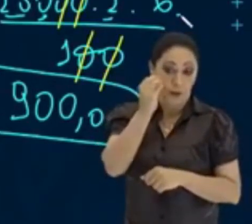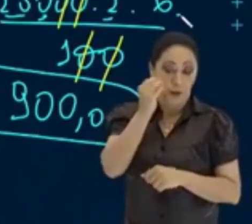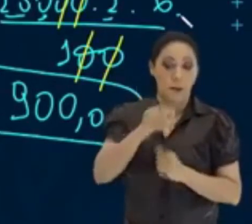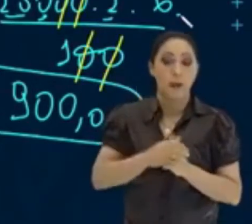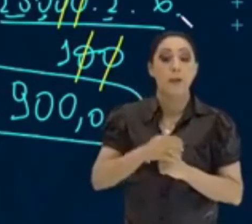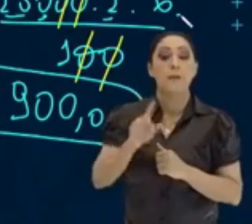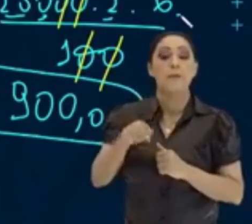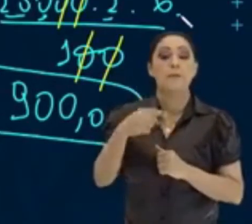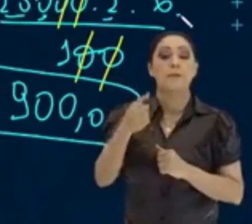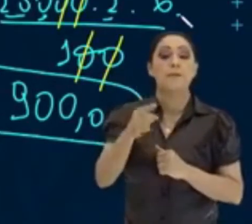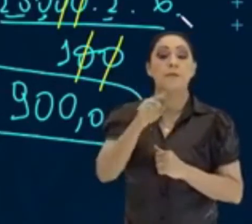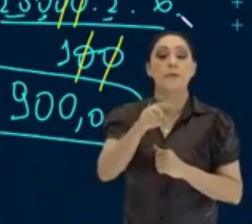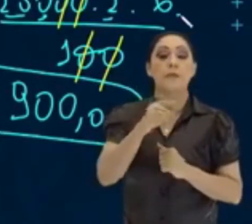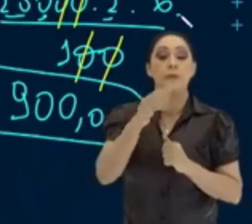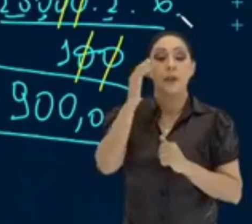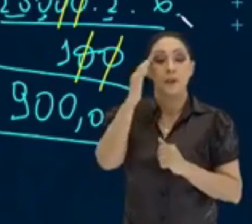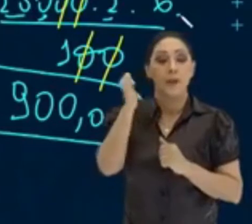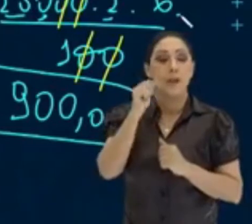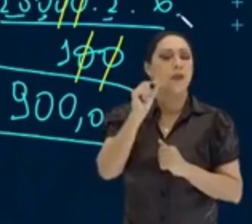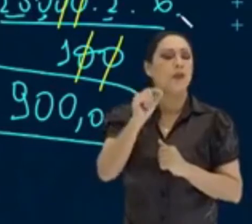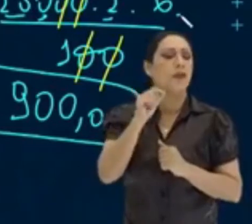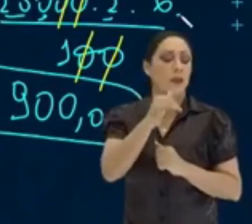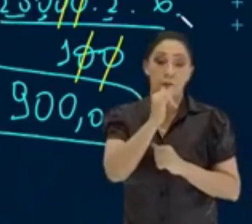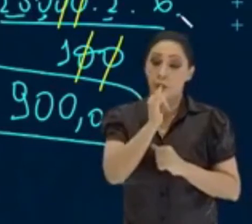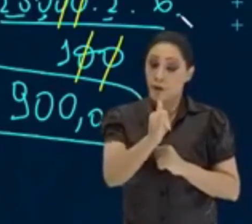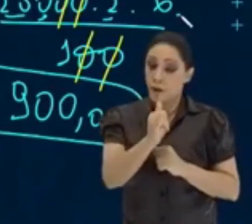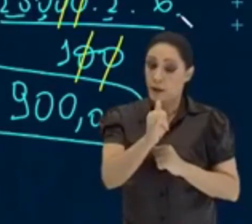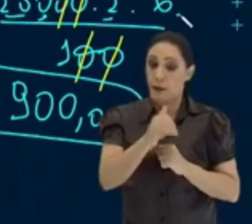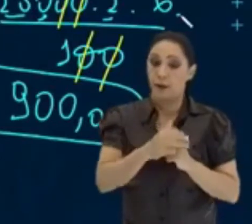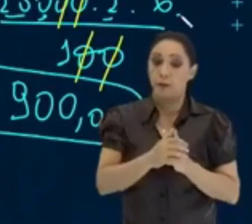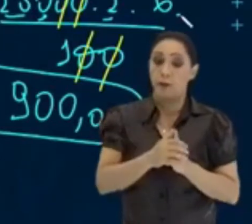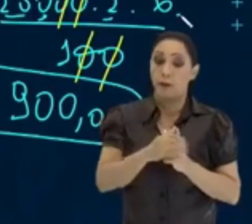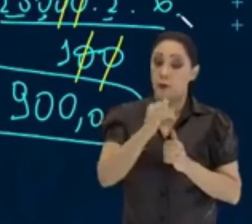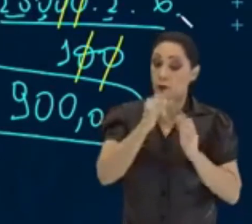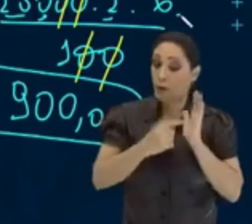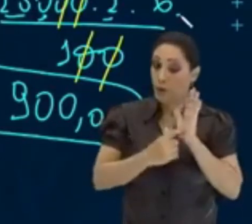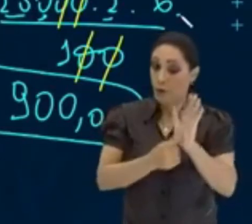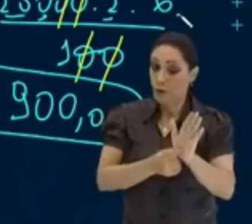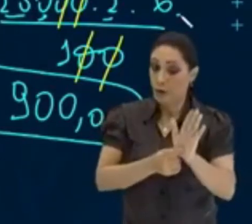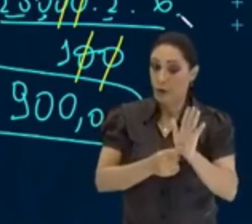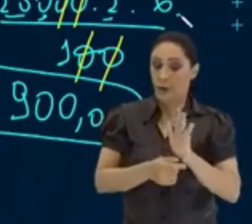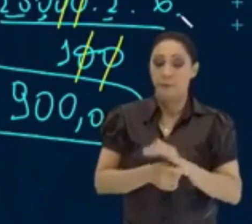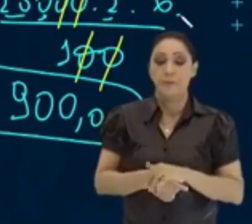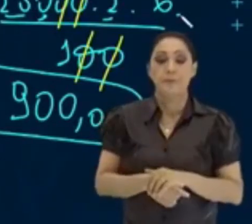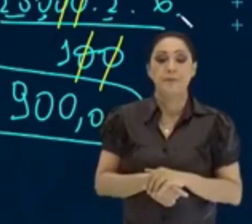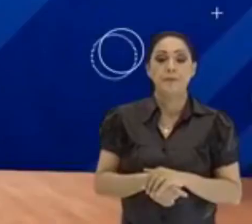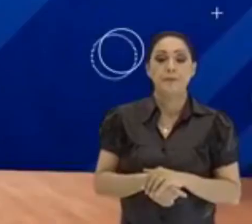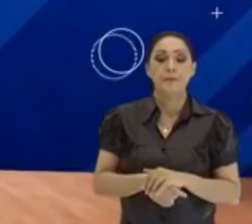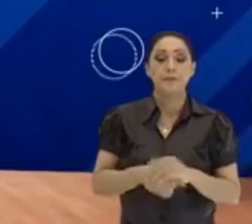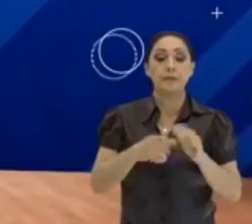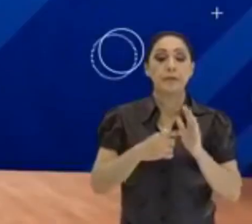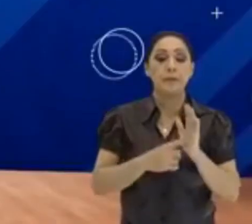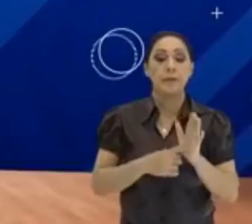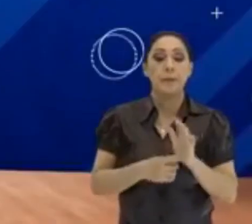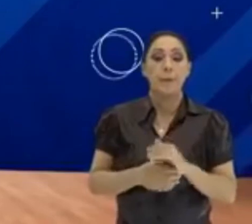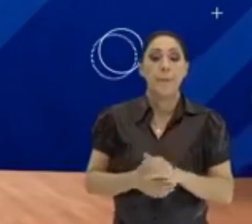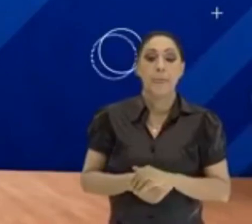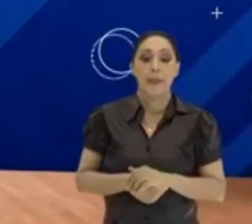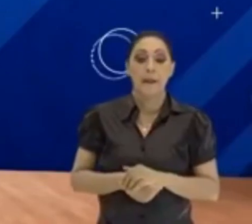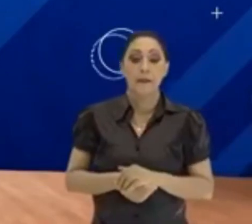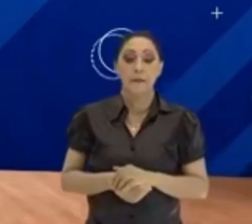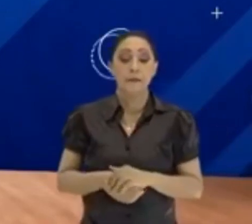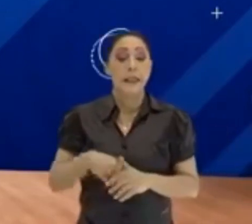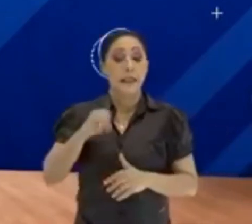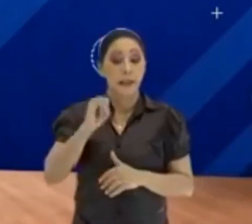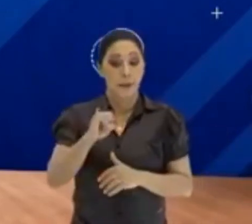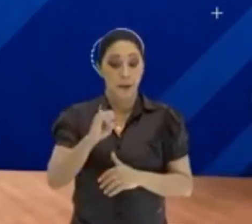partir do momento que você viu, olha o eu quero te dizer. Olha o que eu quero mostrar pra você. Eu quero te mostrar que se